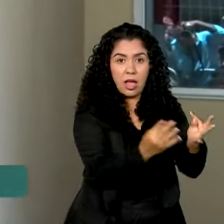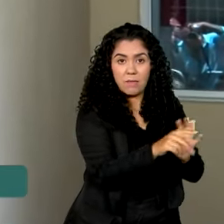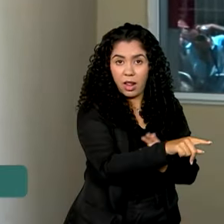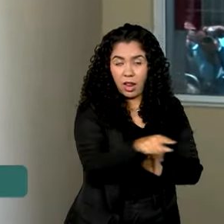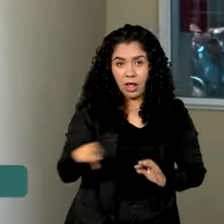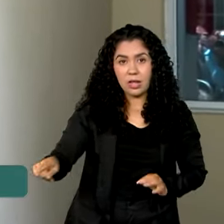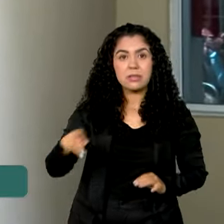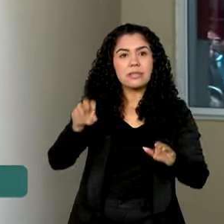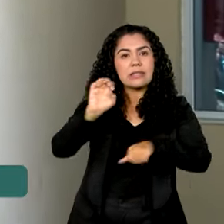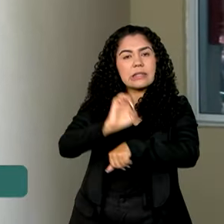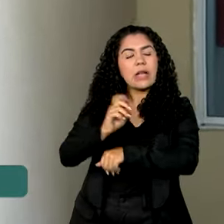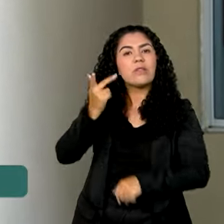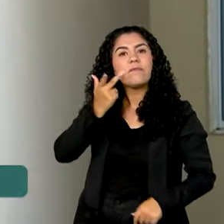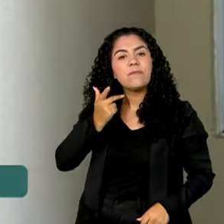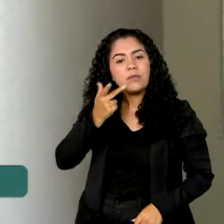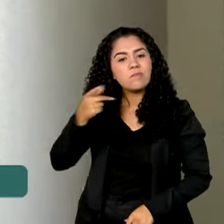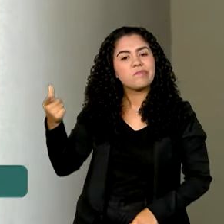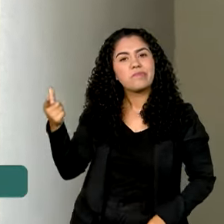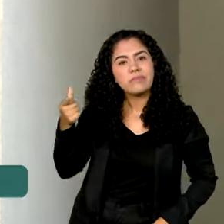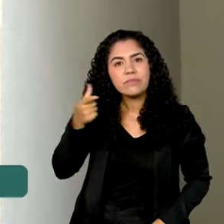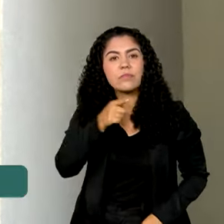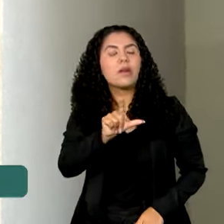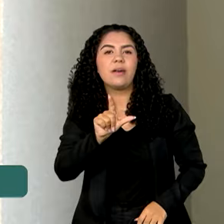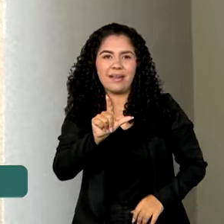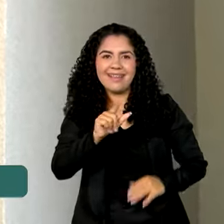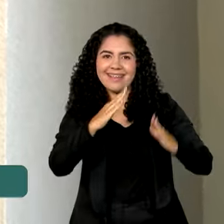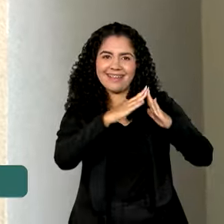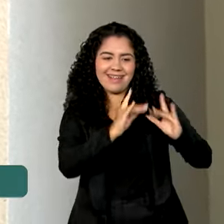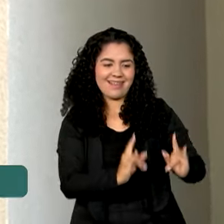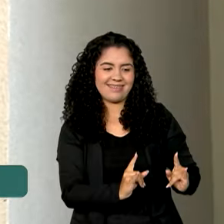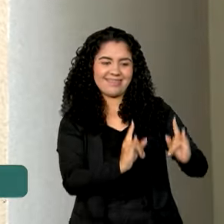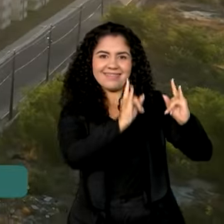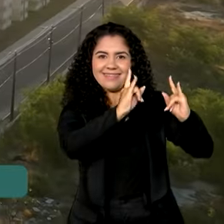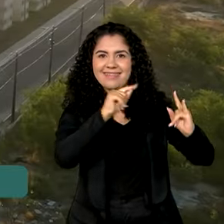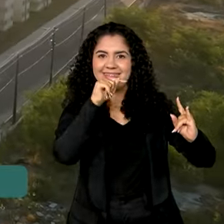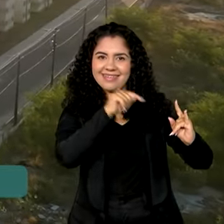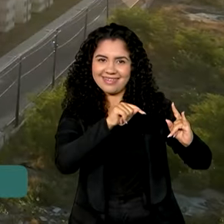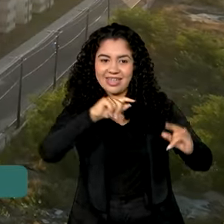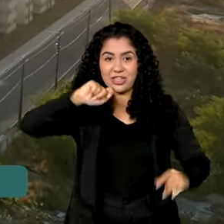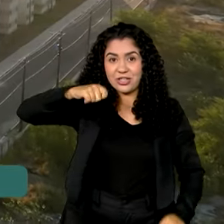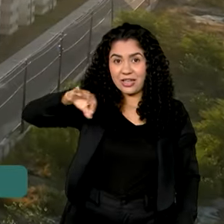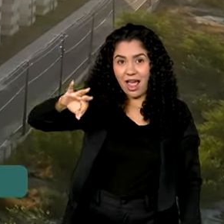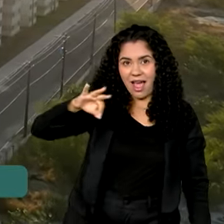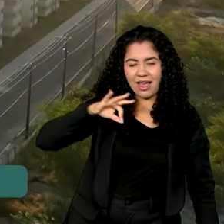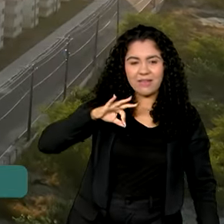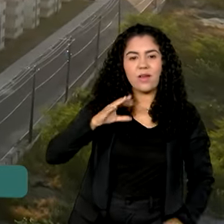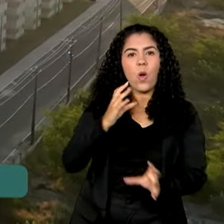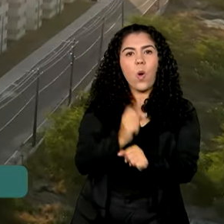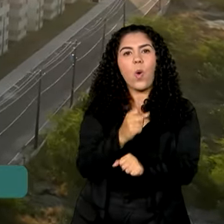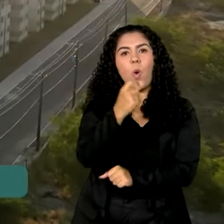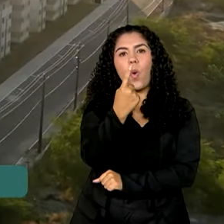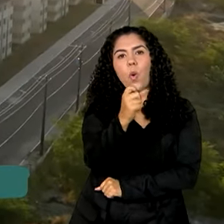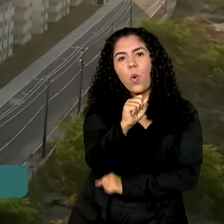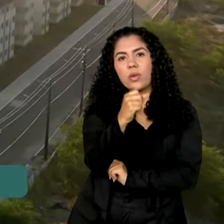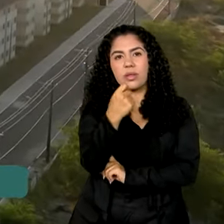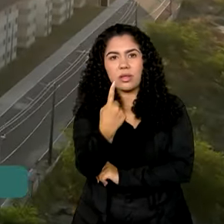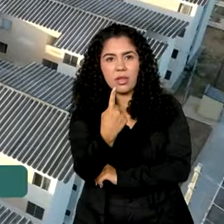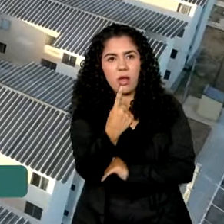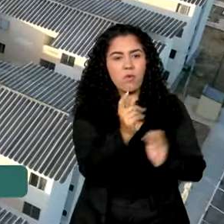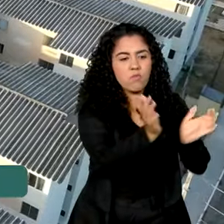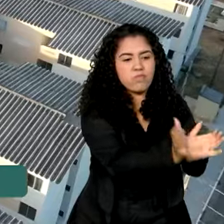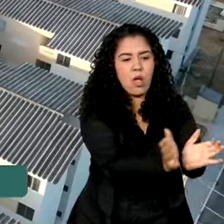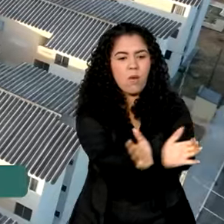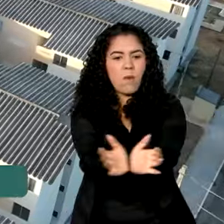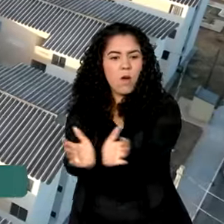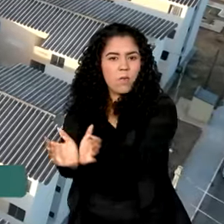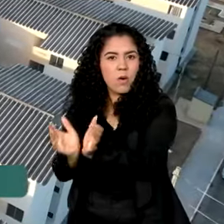chaves do apartamento no módulo 4 do conjunto habitacional Cidade Jardim. São 81 blocos de 4 andares cada,